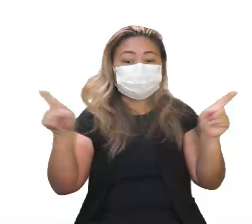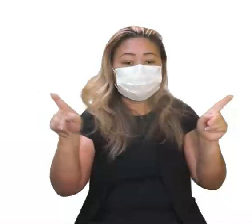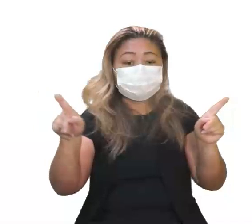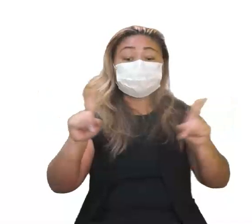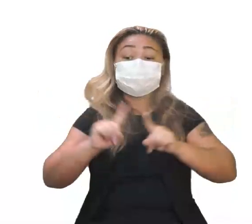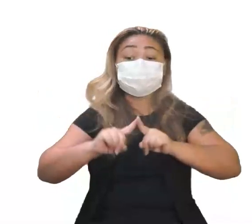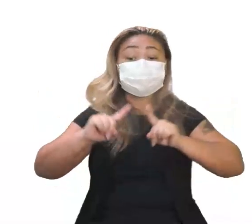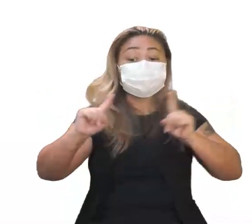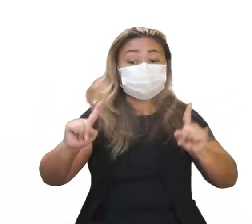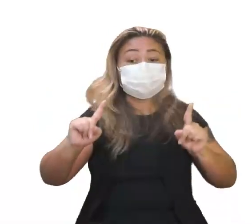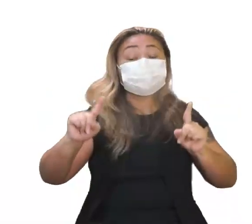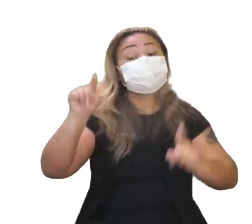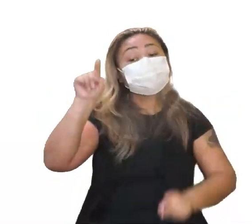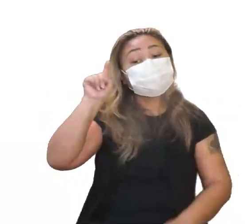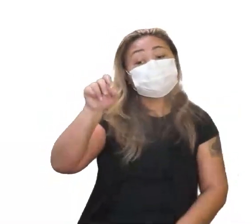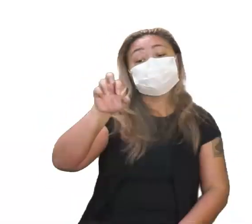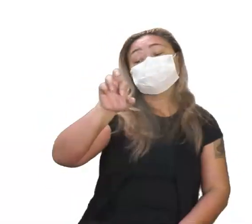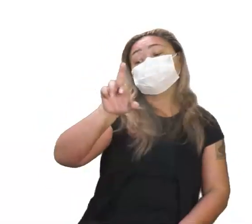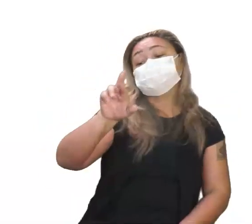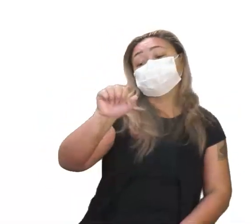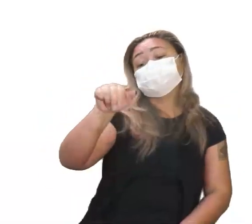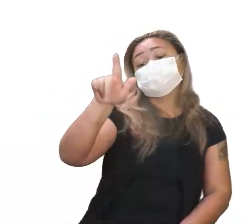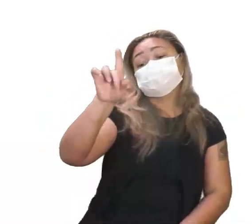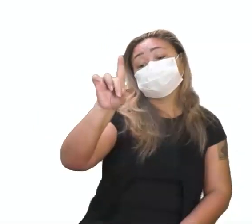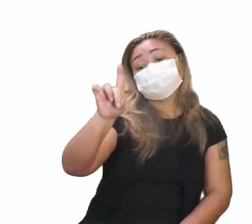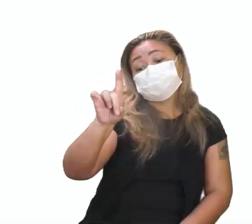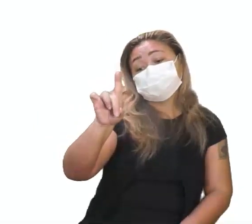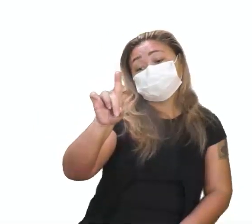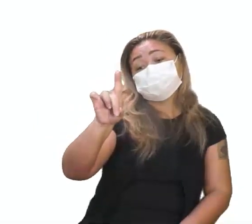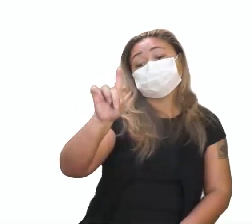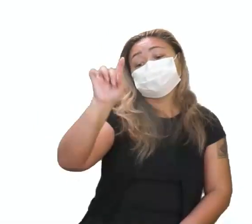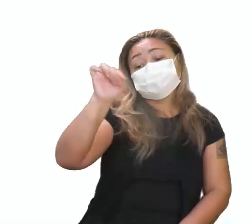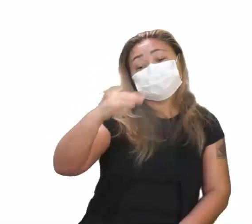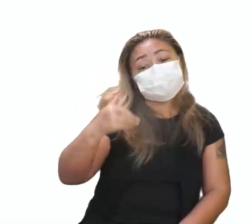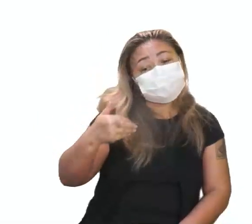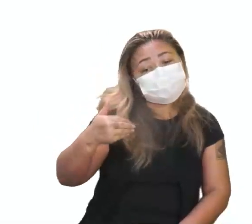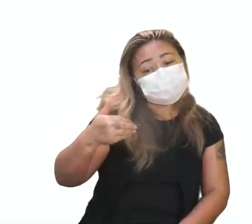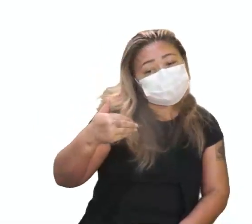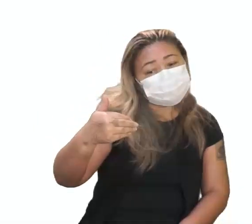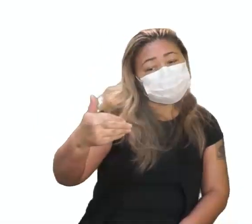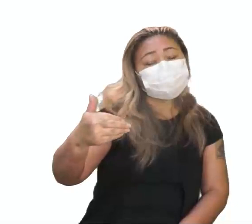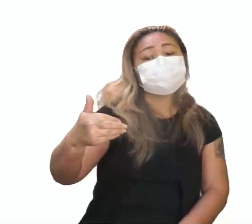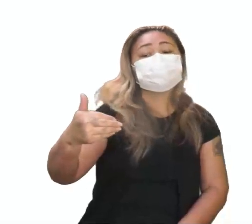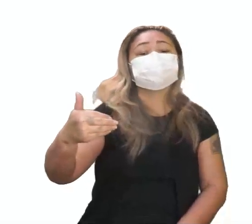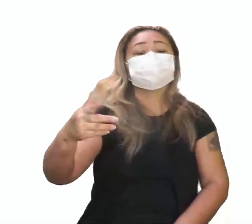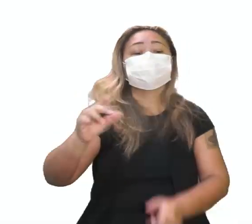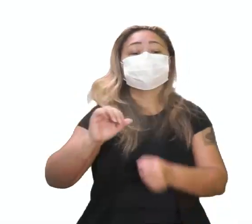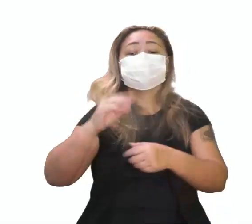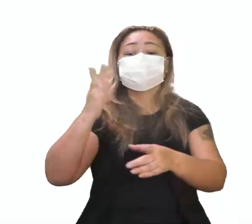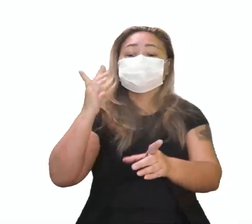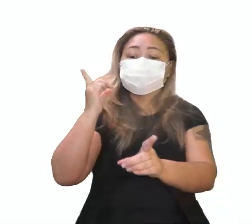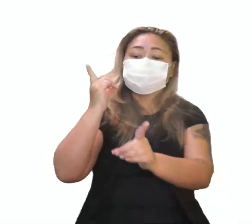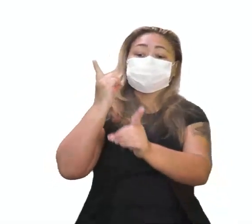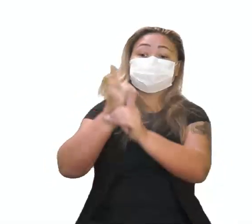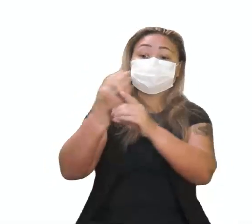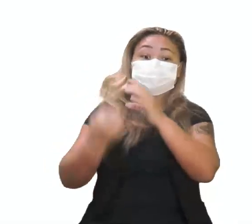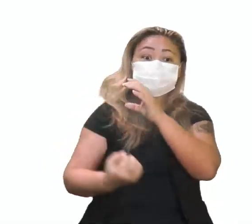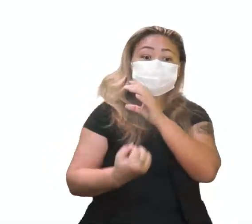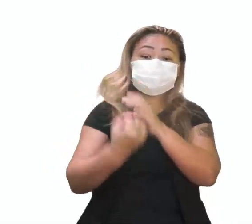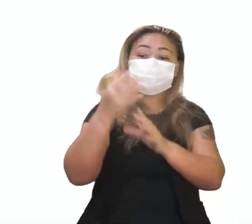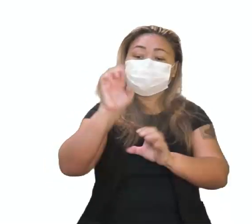tá? Mas ela que deu, então, todo o início do pontapé para a descoberta dessa